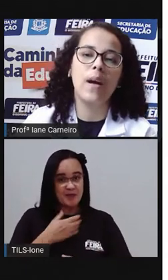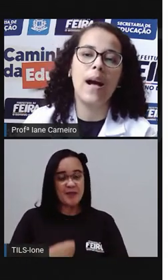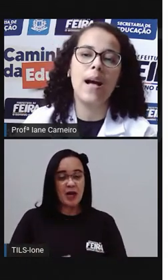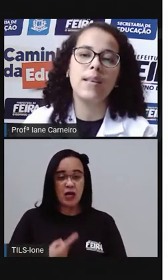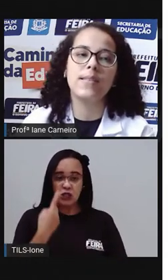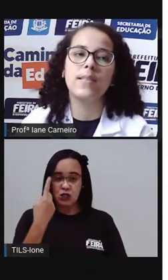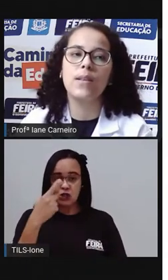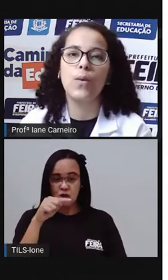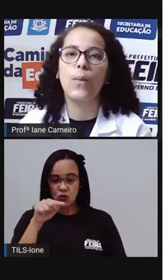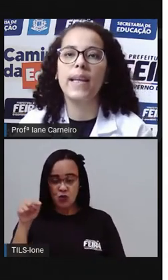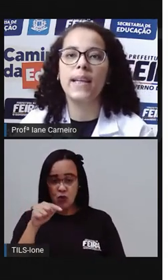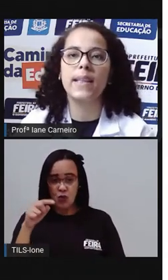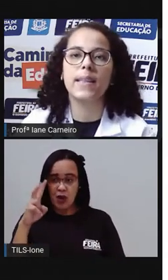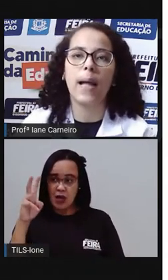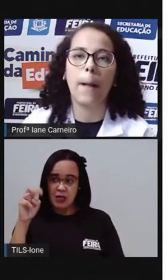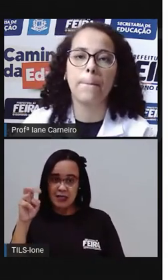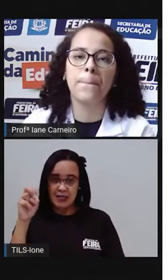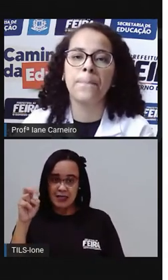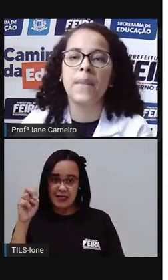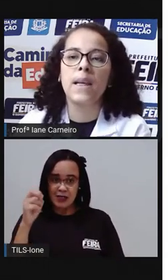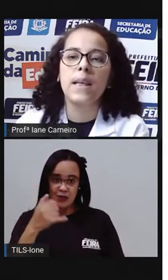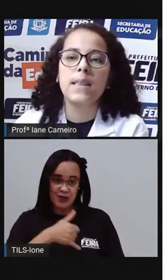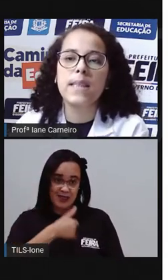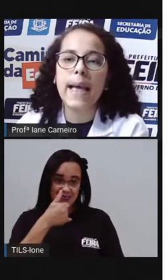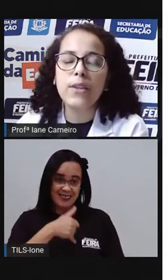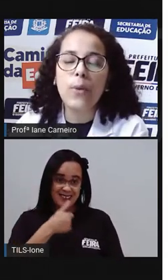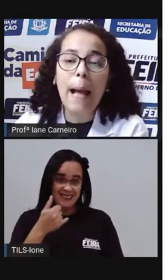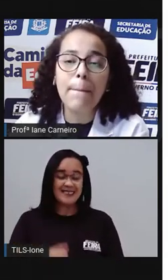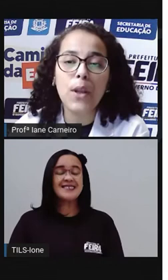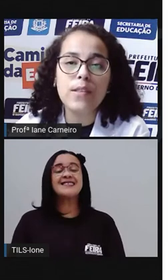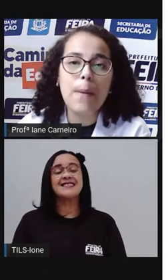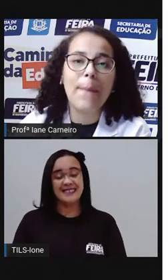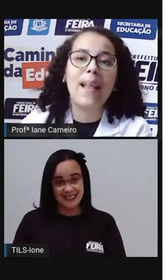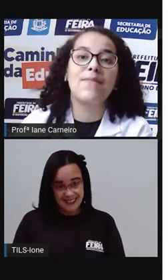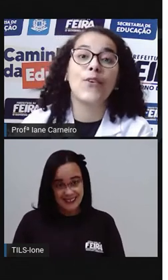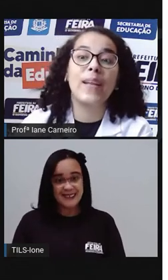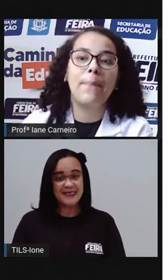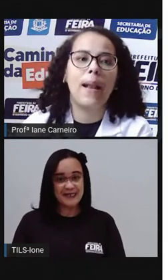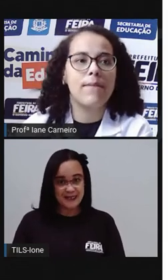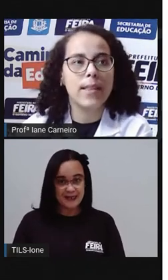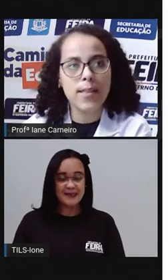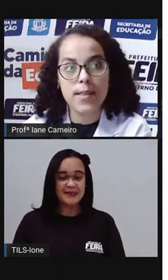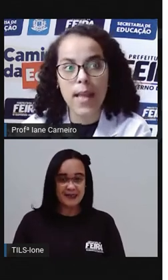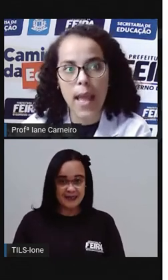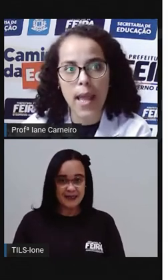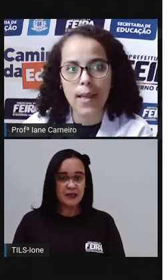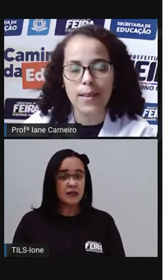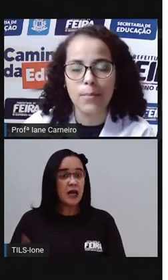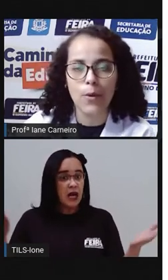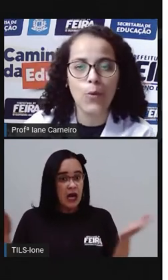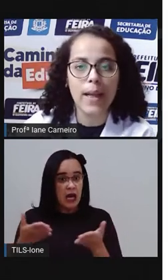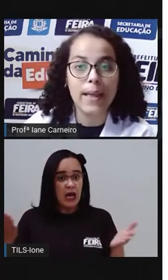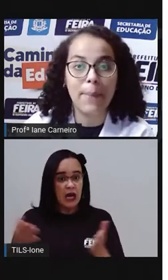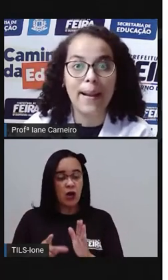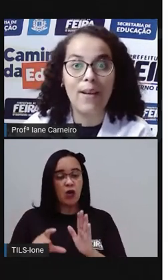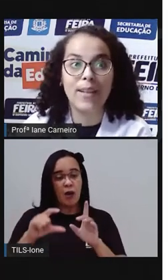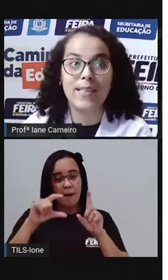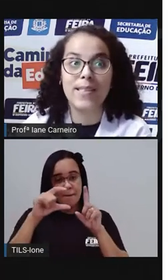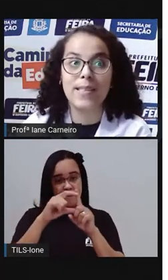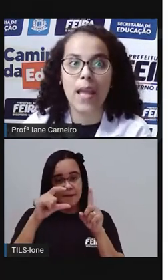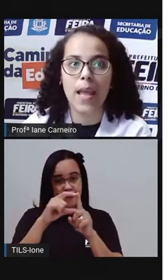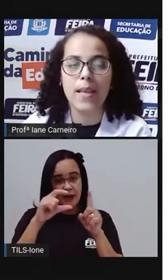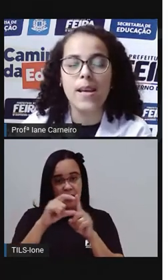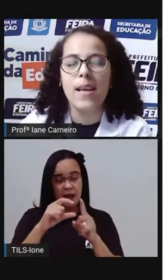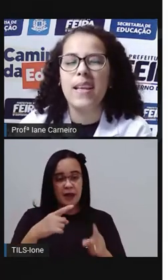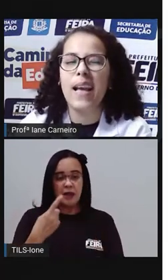um a cinquenta. Certo? A próxima palavra agora é a palavra sem. Procura aí a palavra